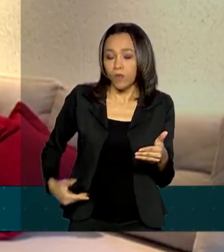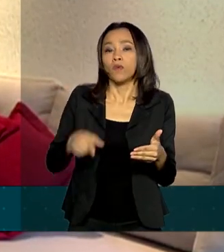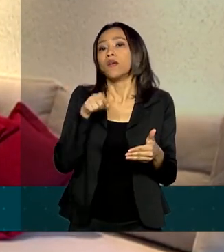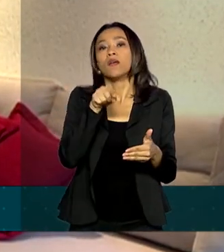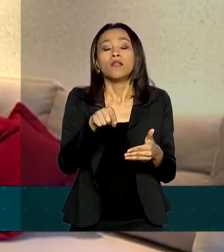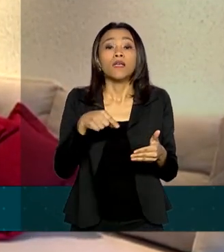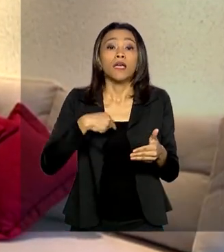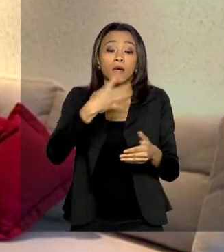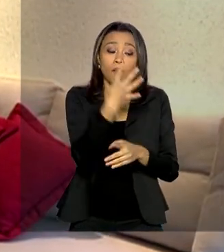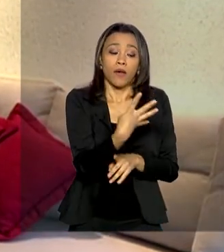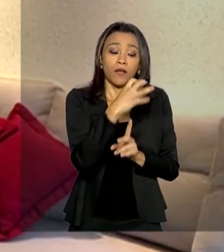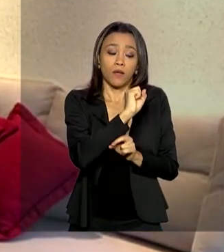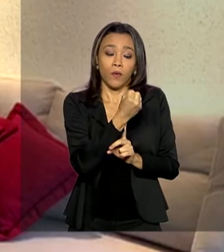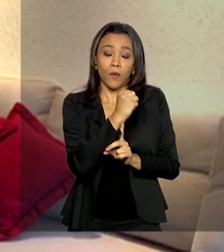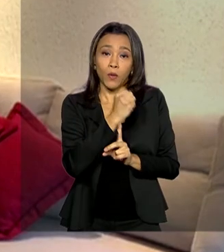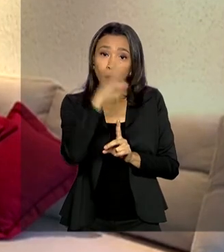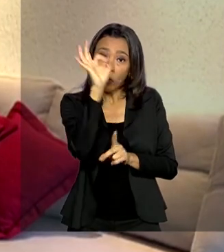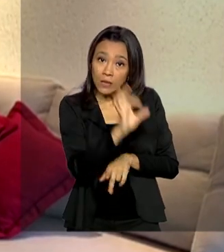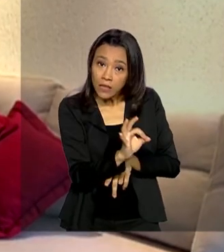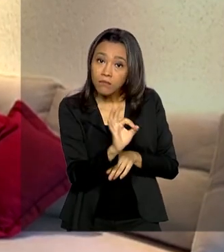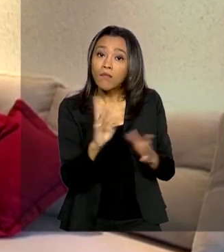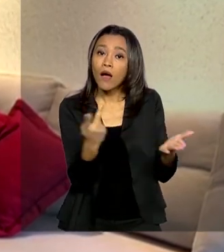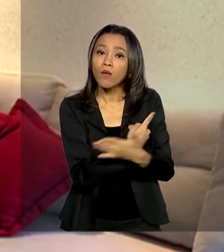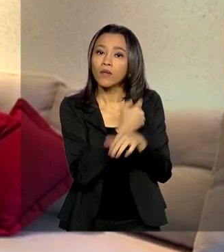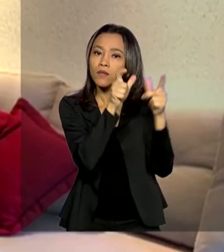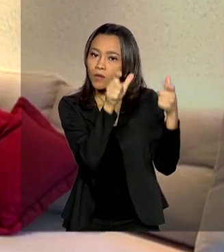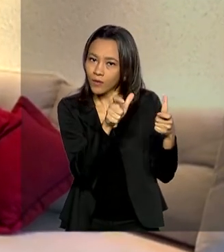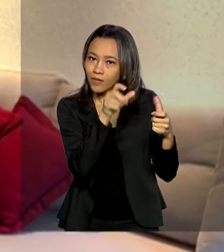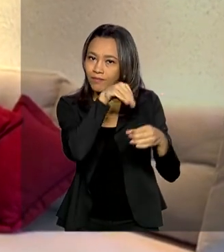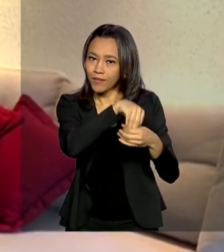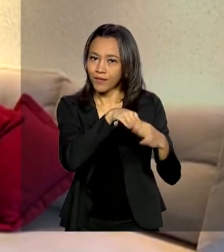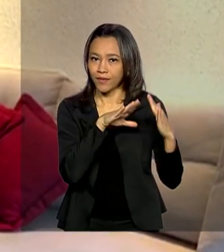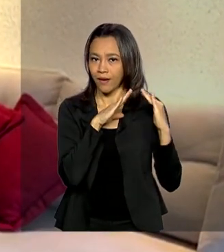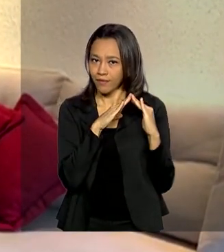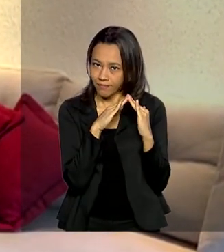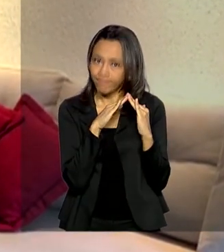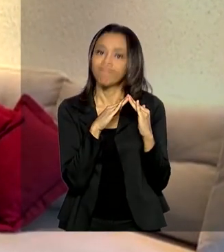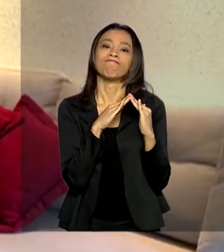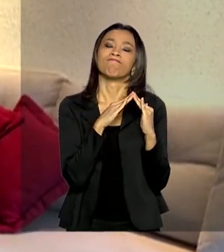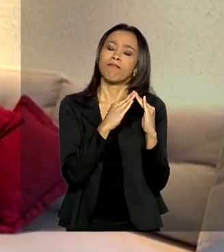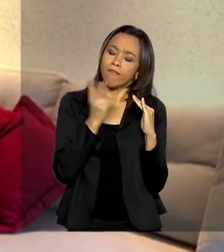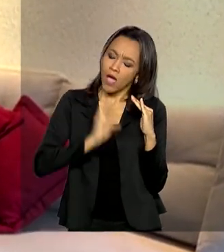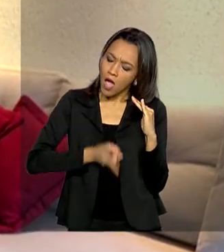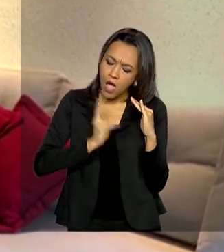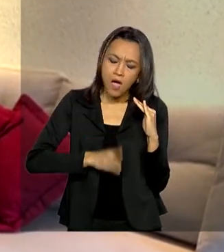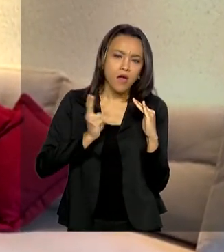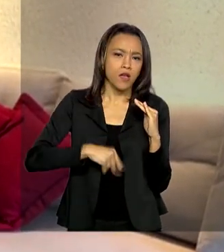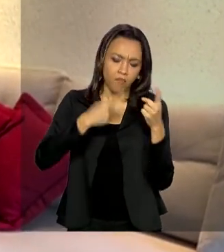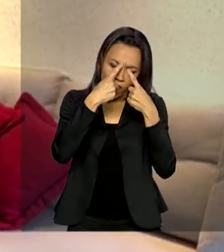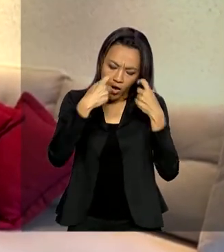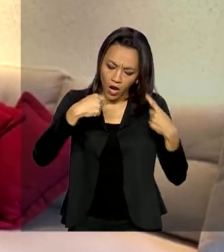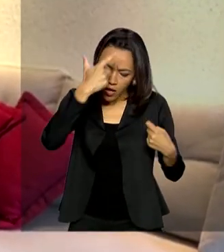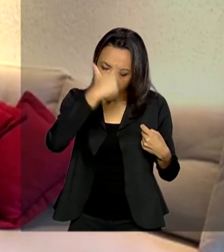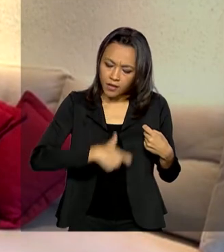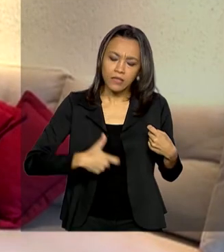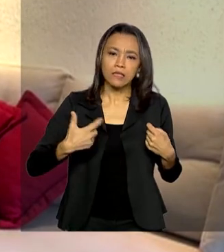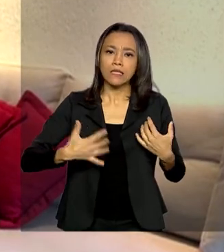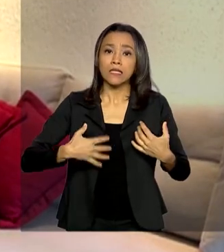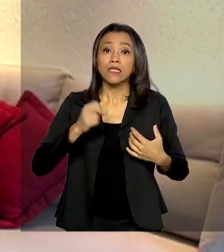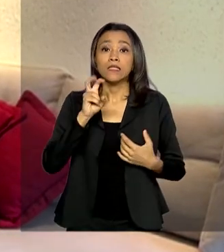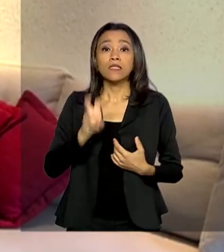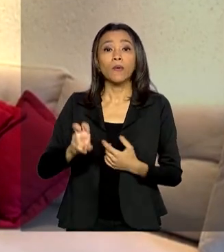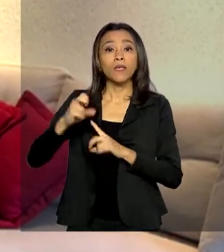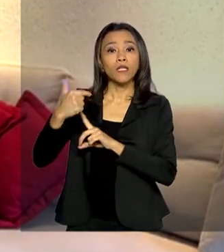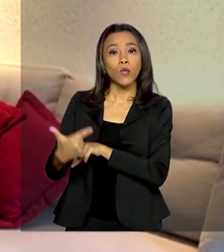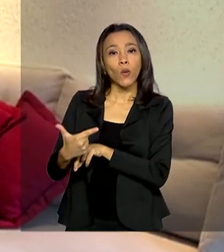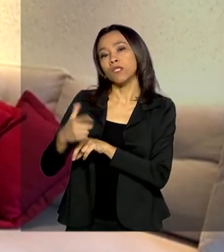das agressões ocorrem dentro de casa. E mesmo depois de sofrer a agressão, 52% das vítimas